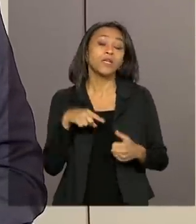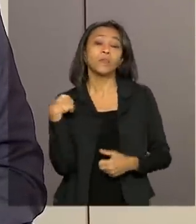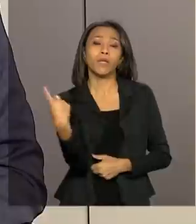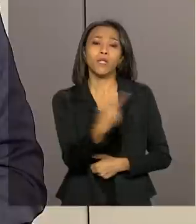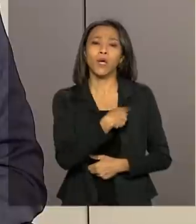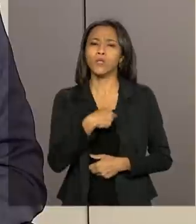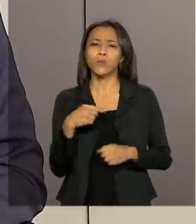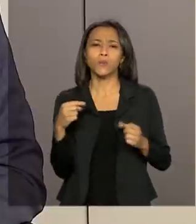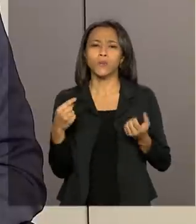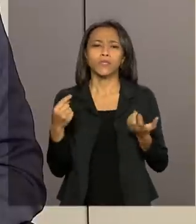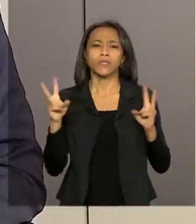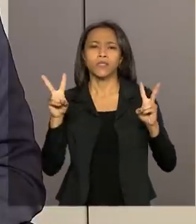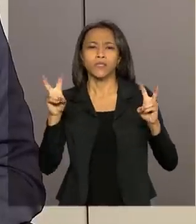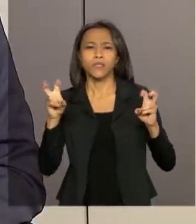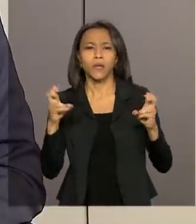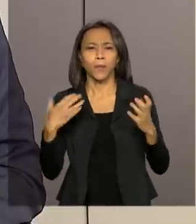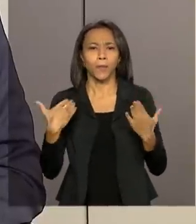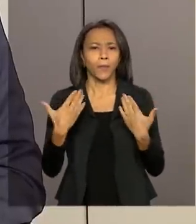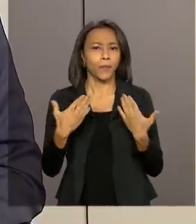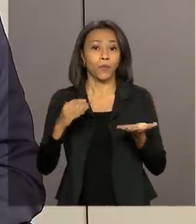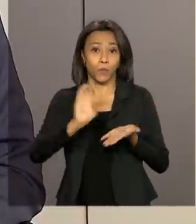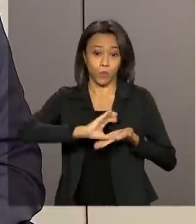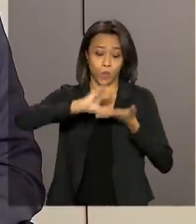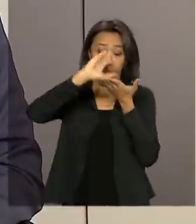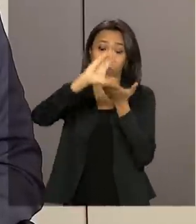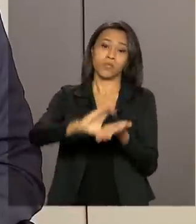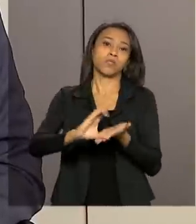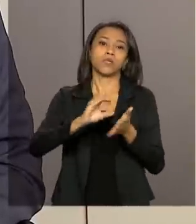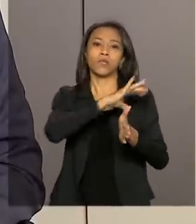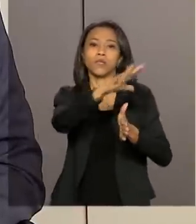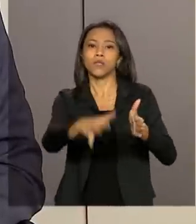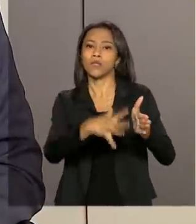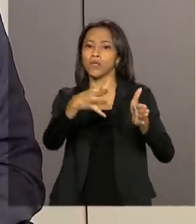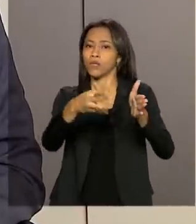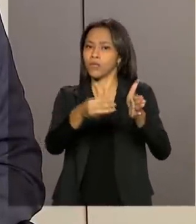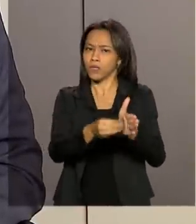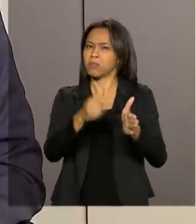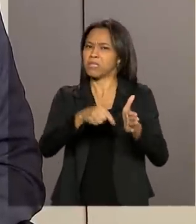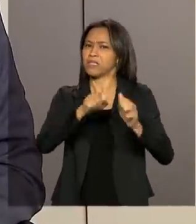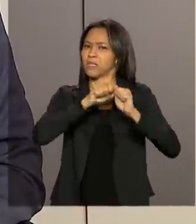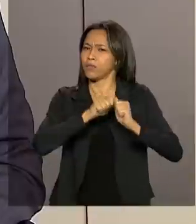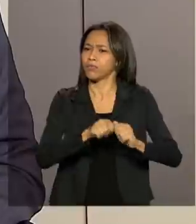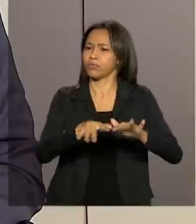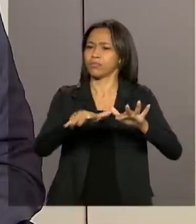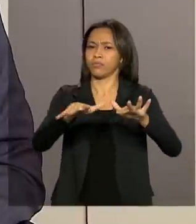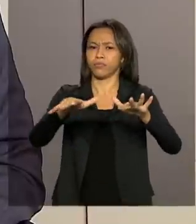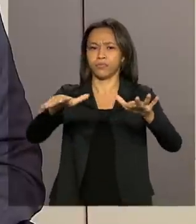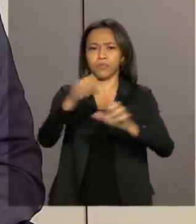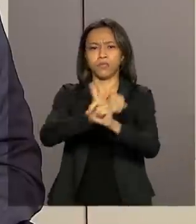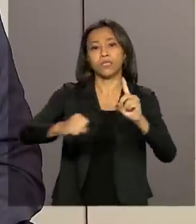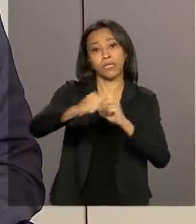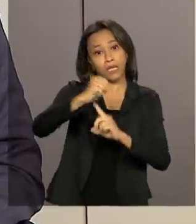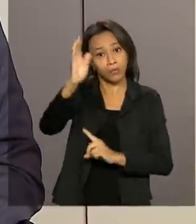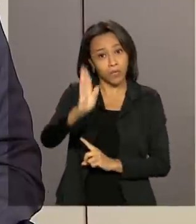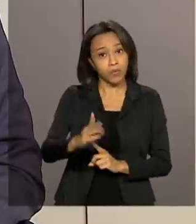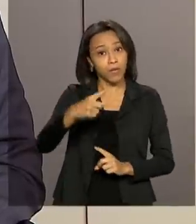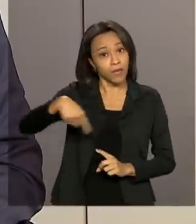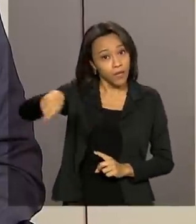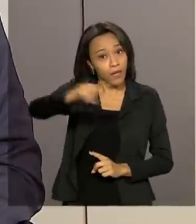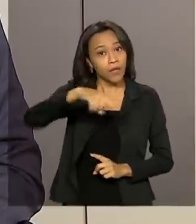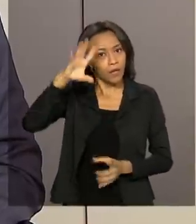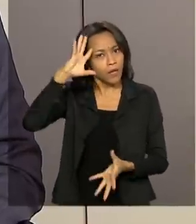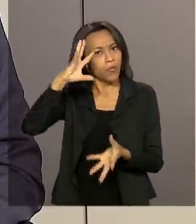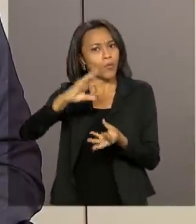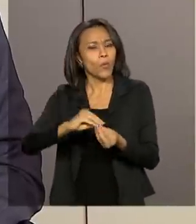nós tratarmos dessa questão do Conselho Nacional da Amazônia Legal, que tem que ser difundido para a sociedade brasileira, para que entendam